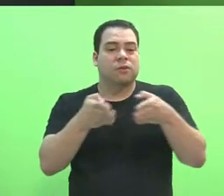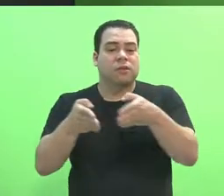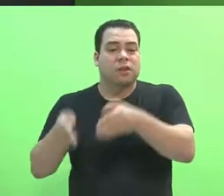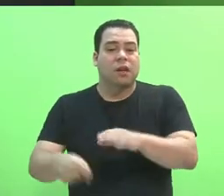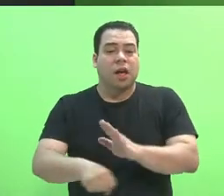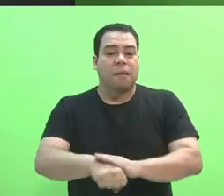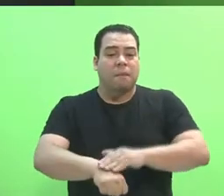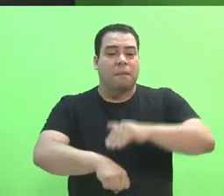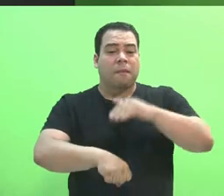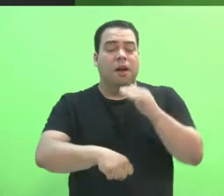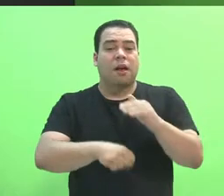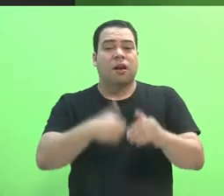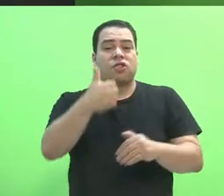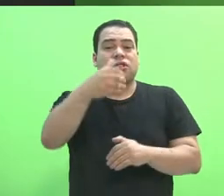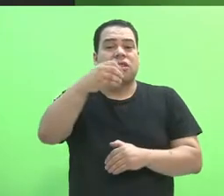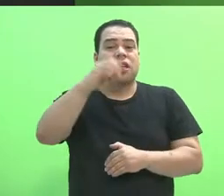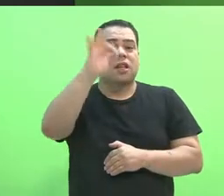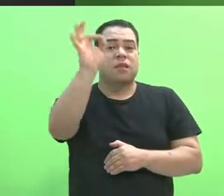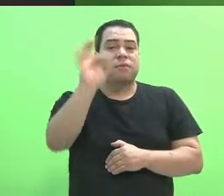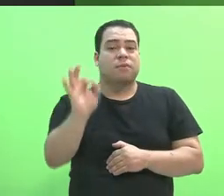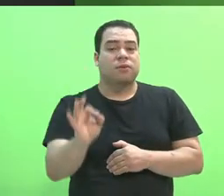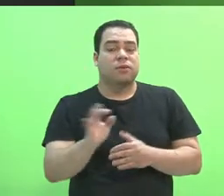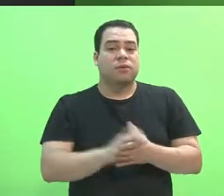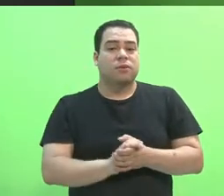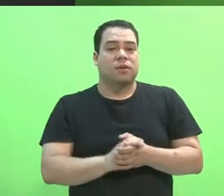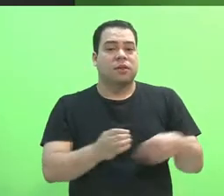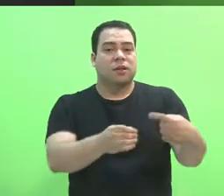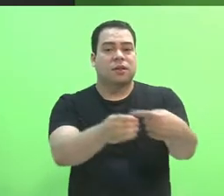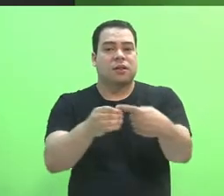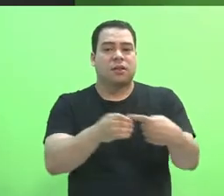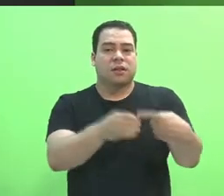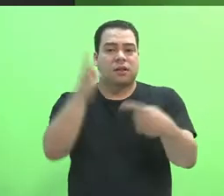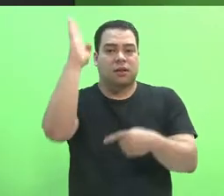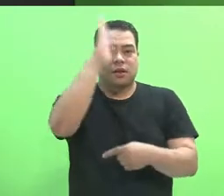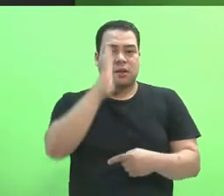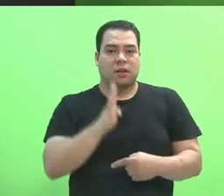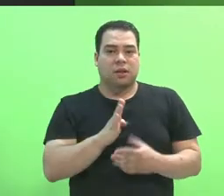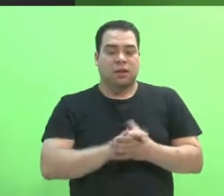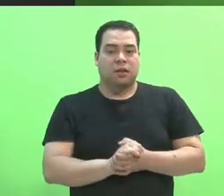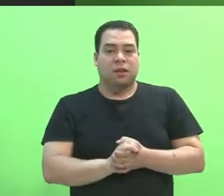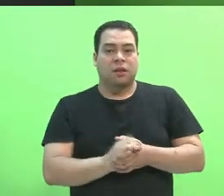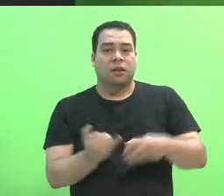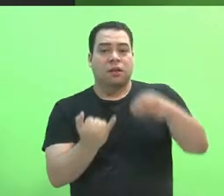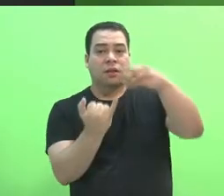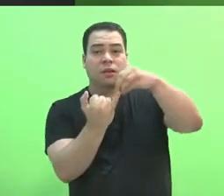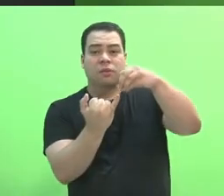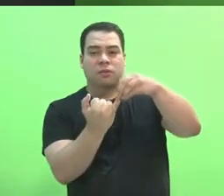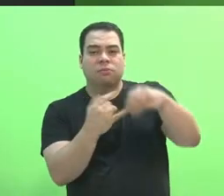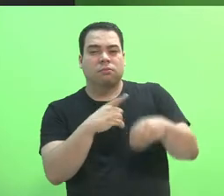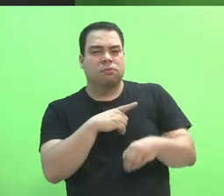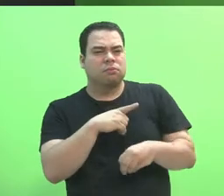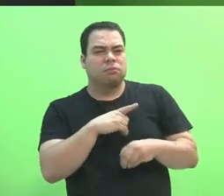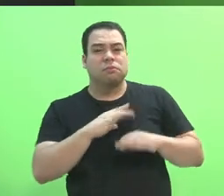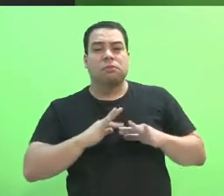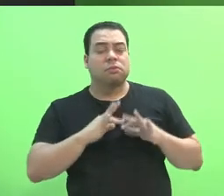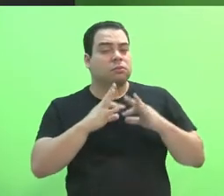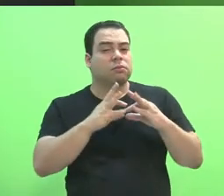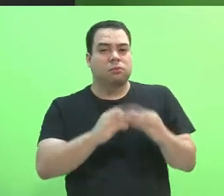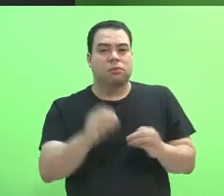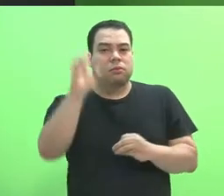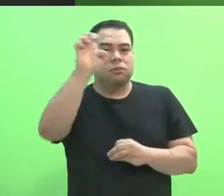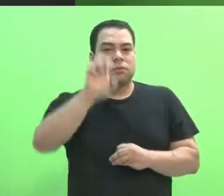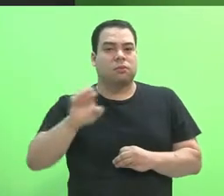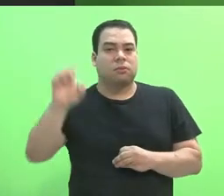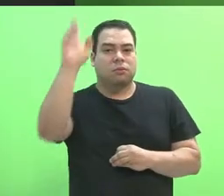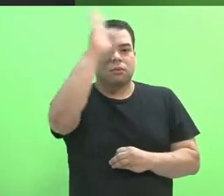que todas as mesorregiões sejam contempladas. Os institutos federais estão presentes em todos os estados do